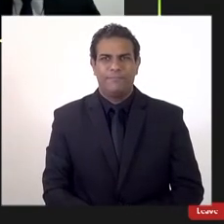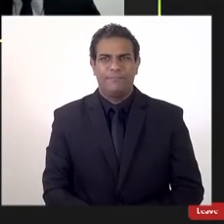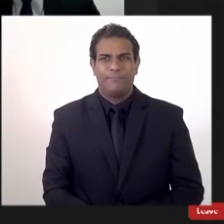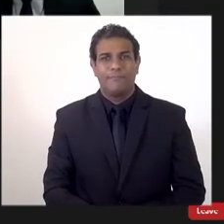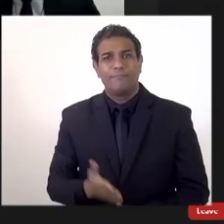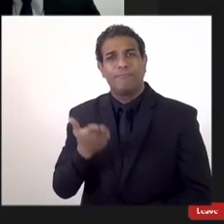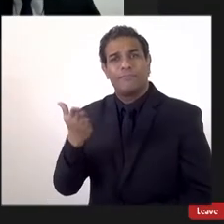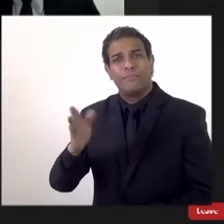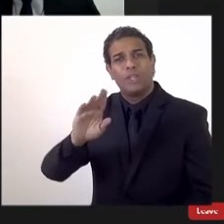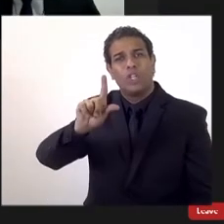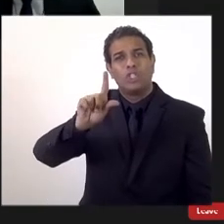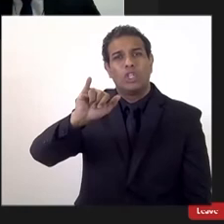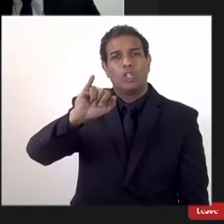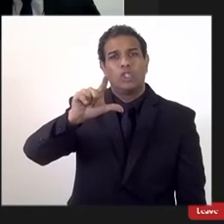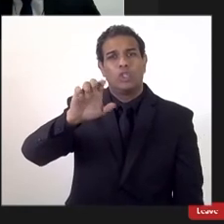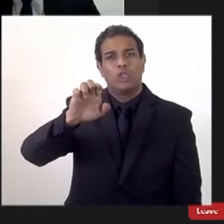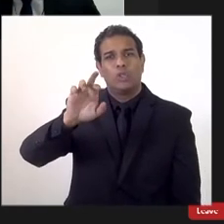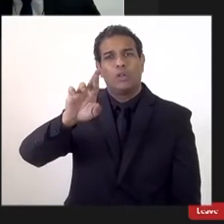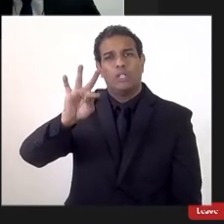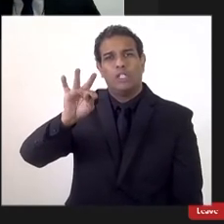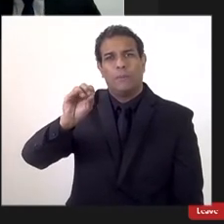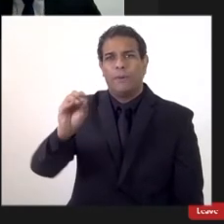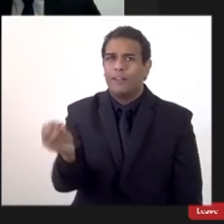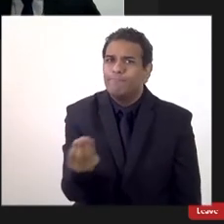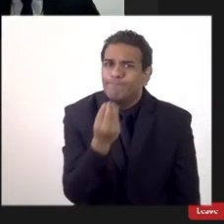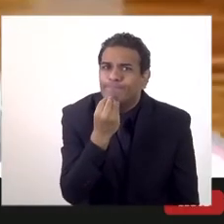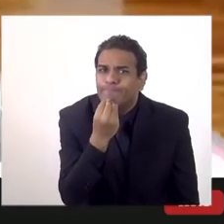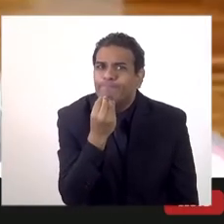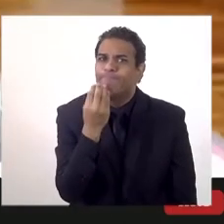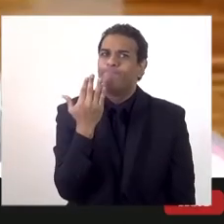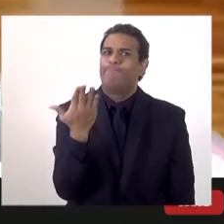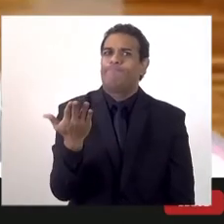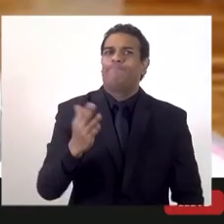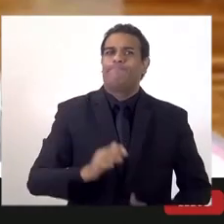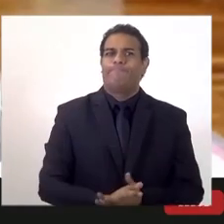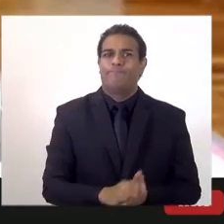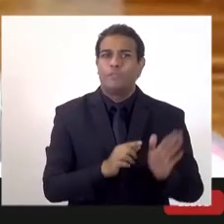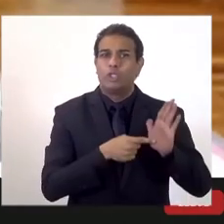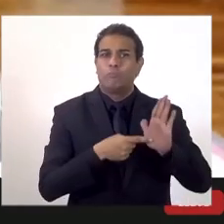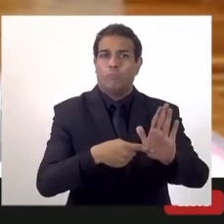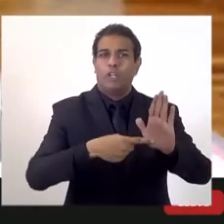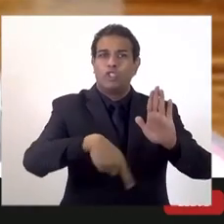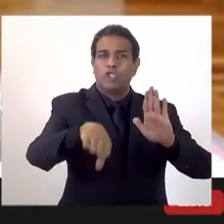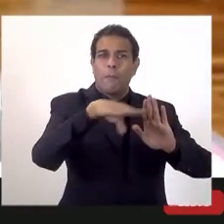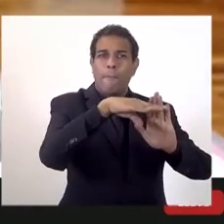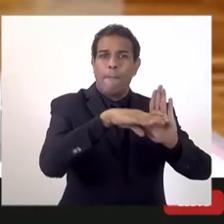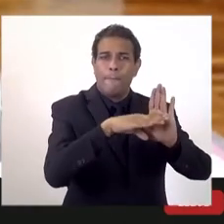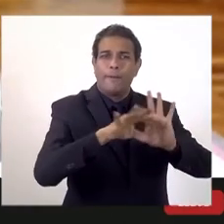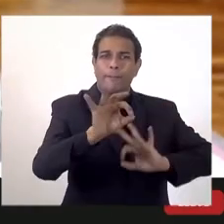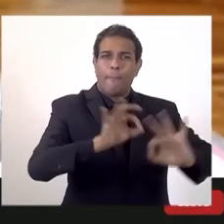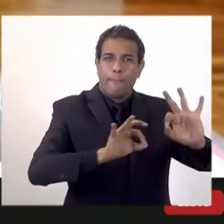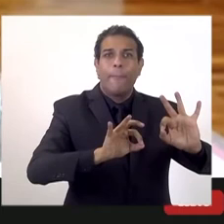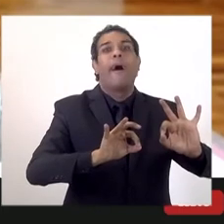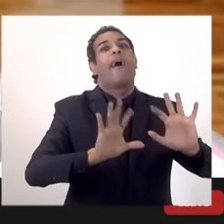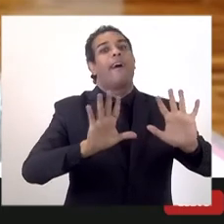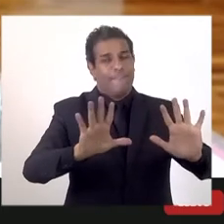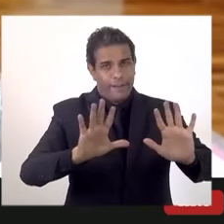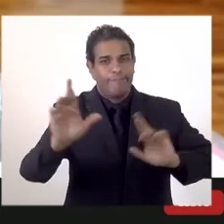Gilberto nós logicamente a gente faz apresenta o projeto e começa a receber